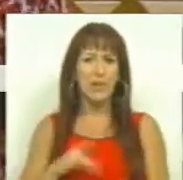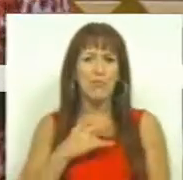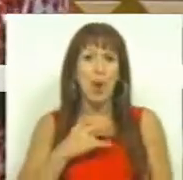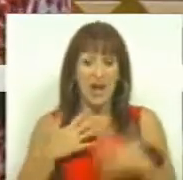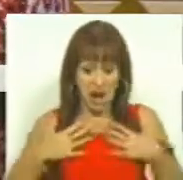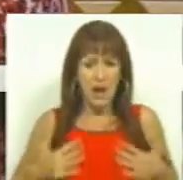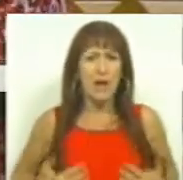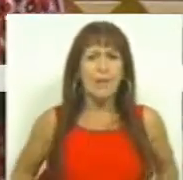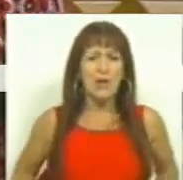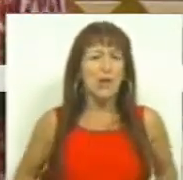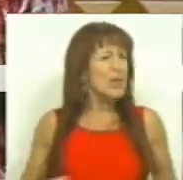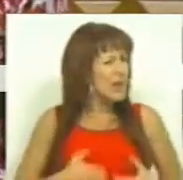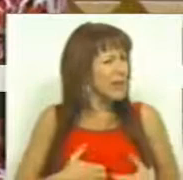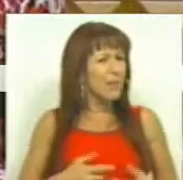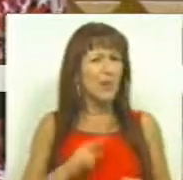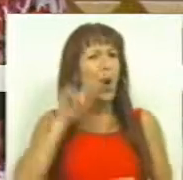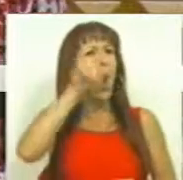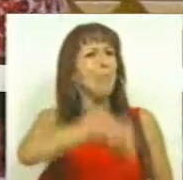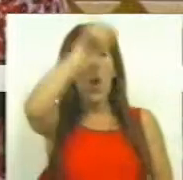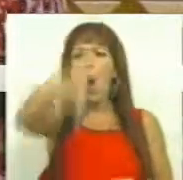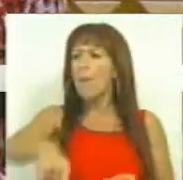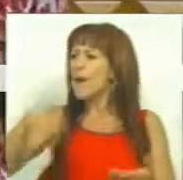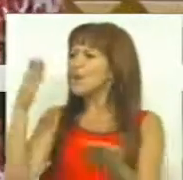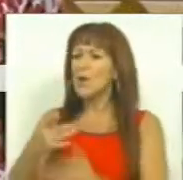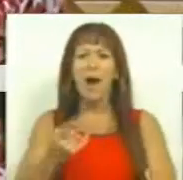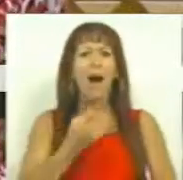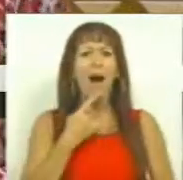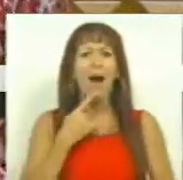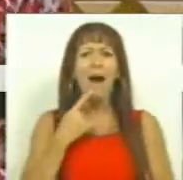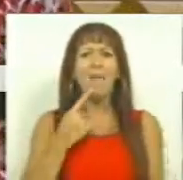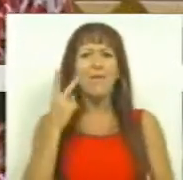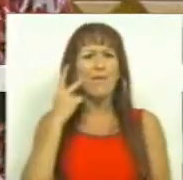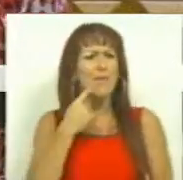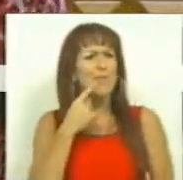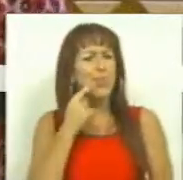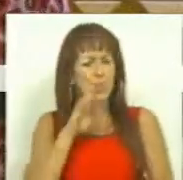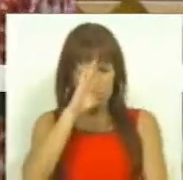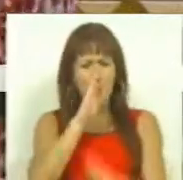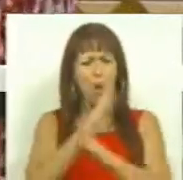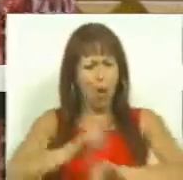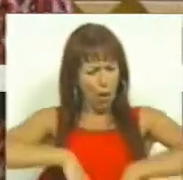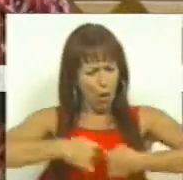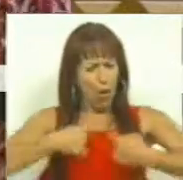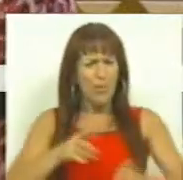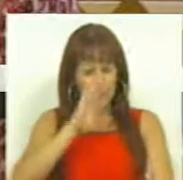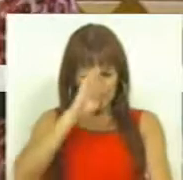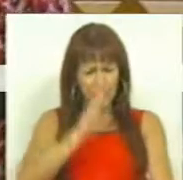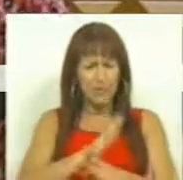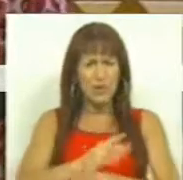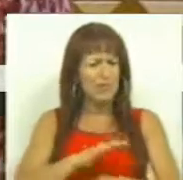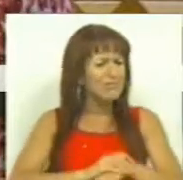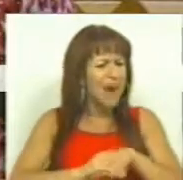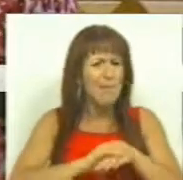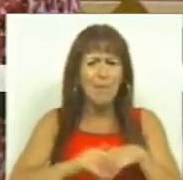camisola. Nós sentimos isso quando vamos às escolas e percebemos que vive muito do empenhamento, da dedicação, do